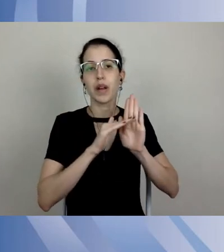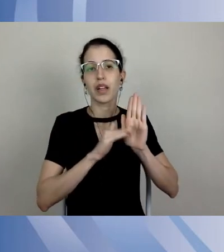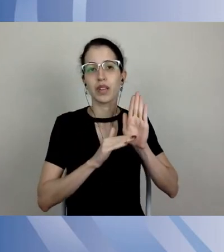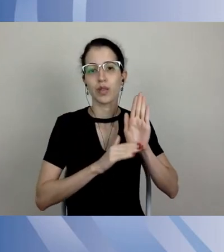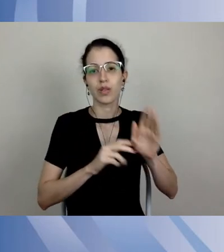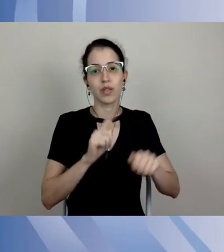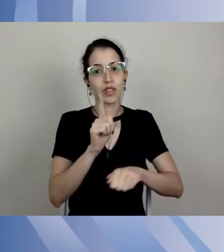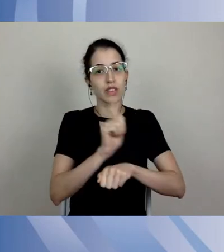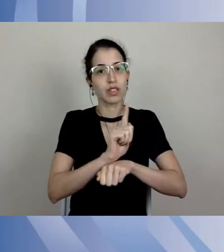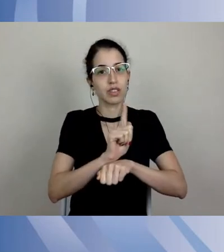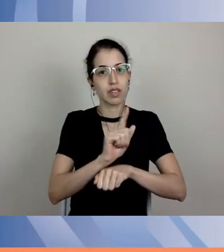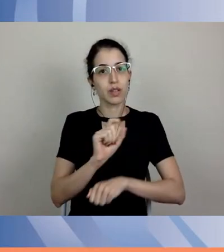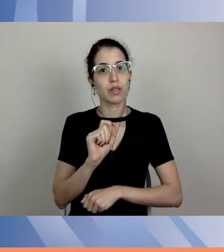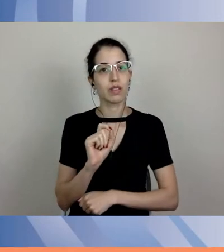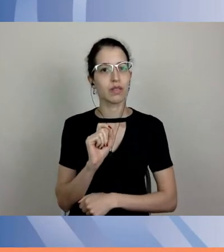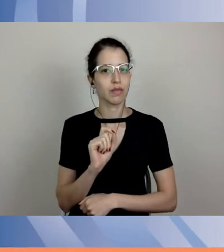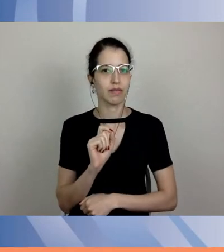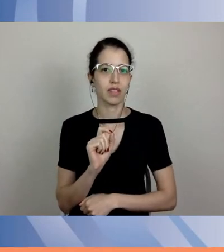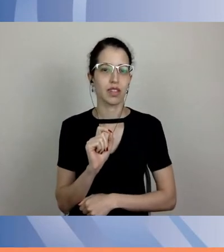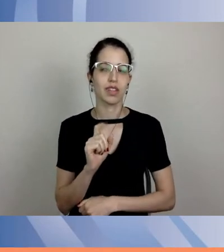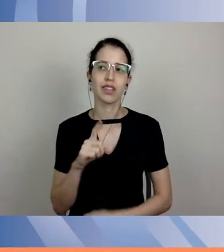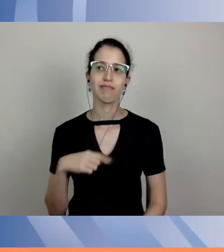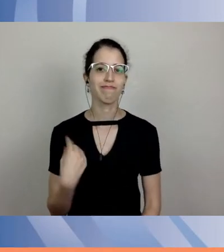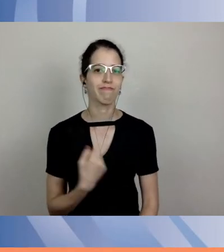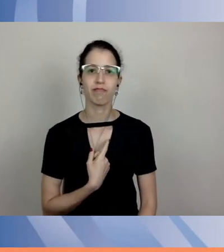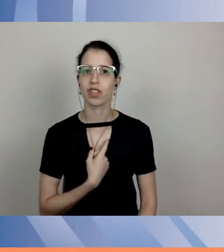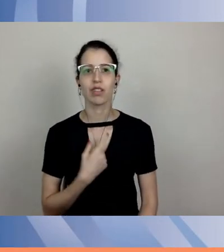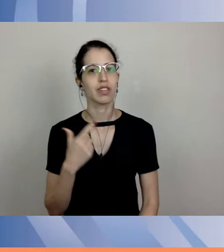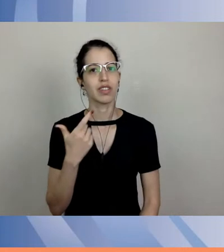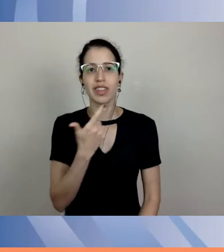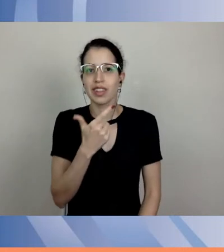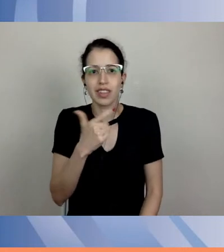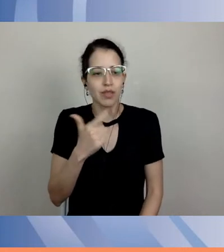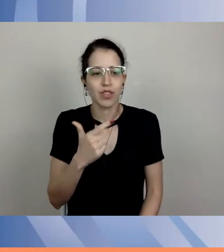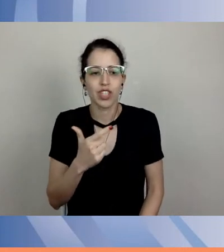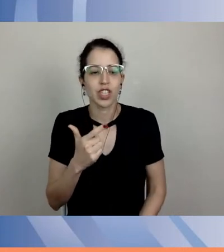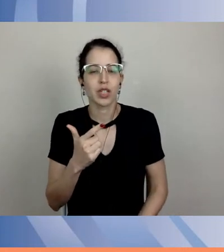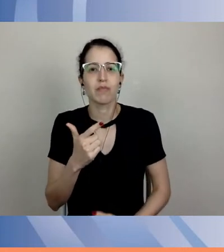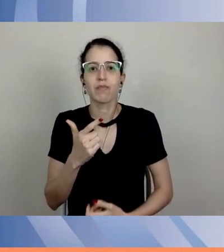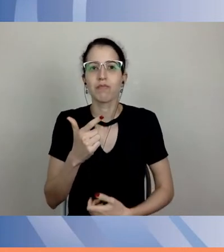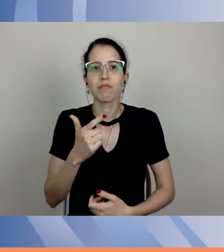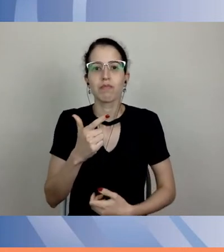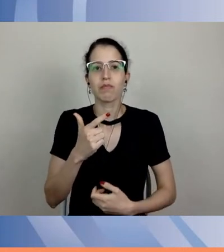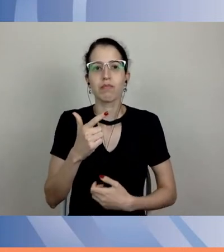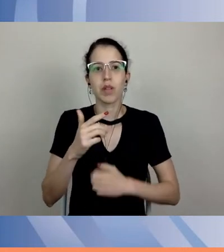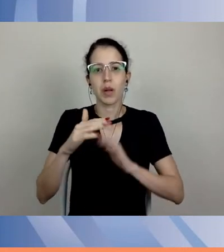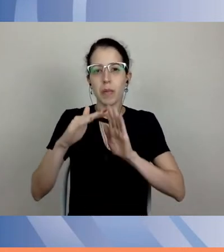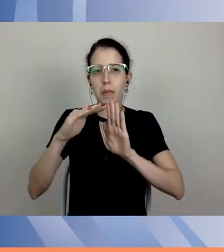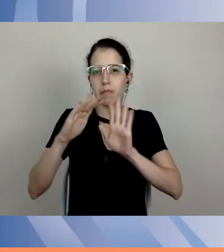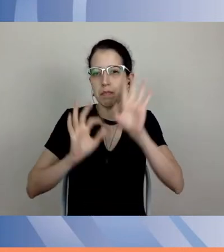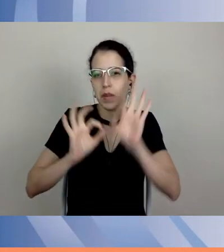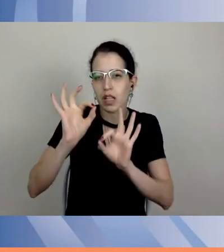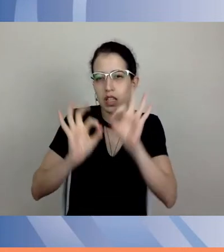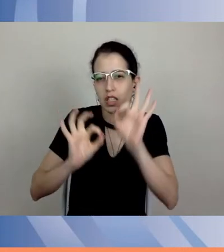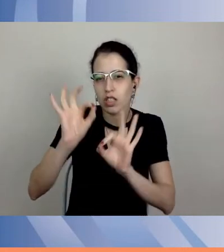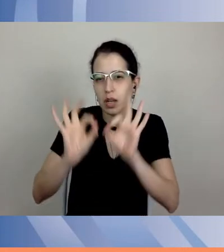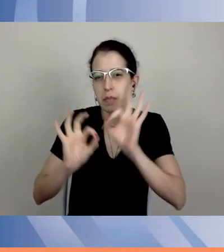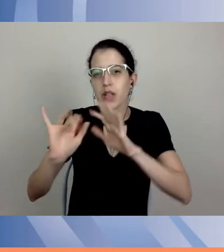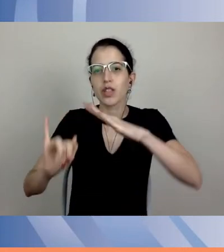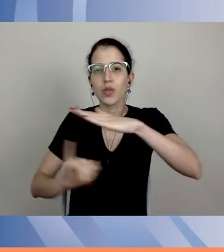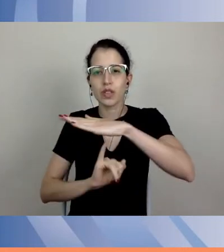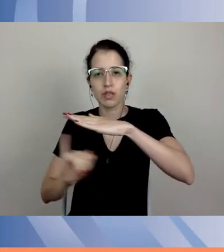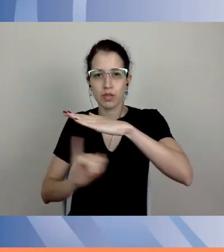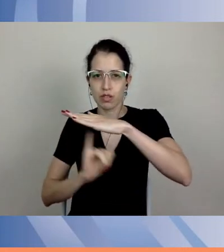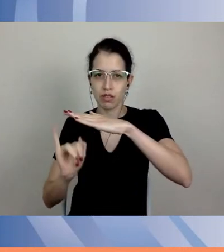a condição que nós não tínhamos, de fato, um planejamento institucional, um fio condutor que